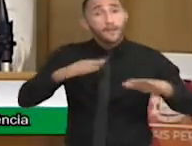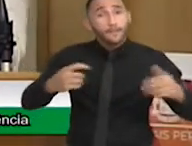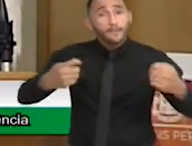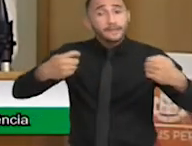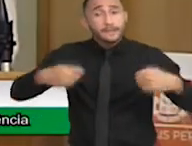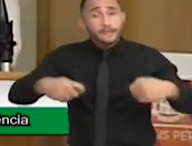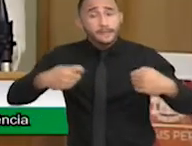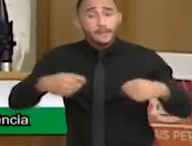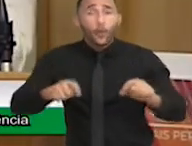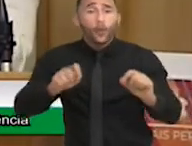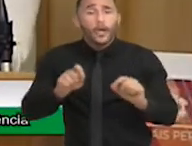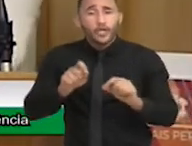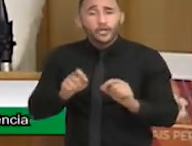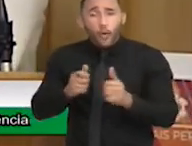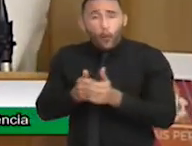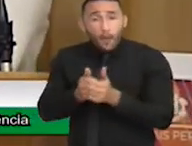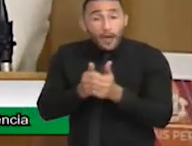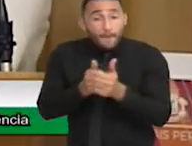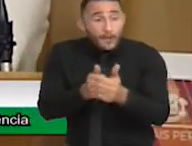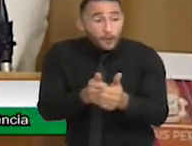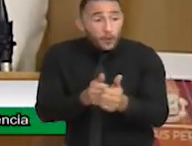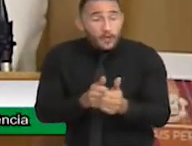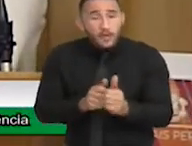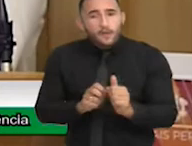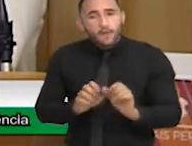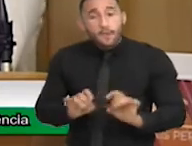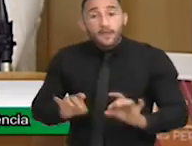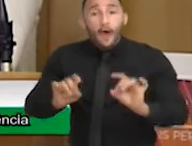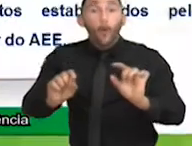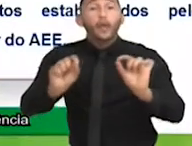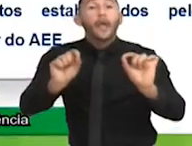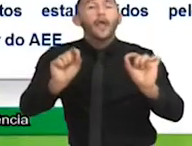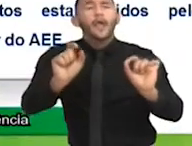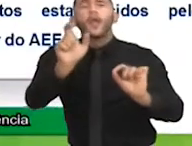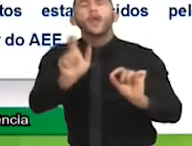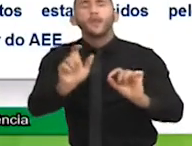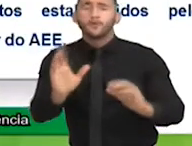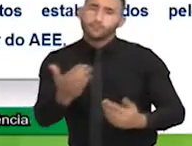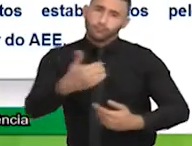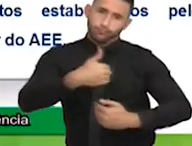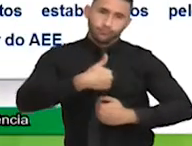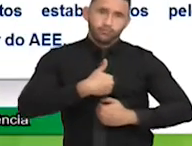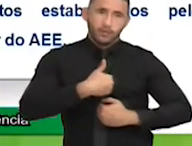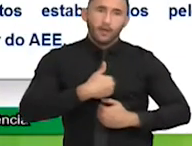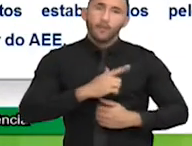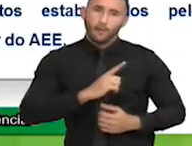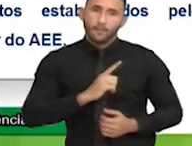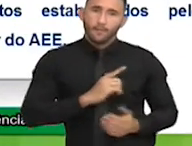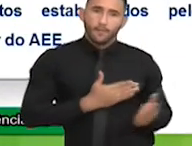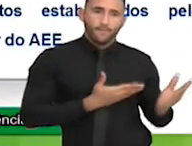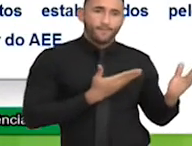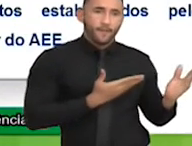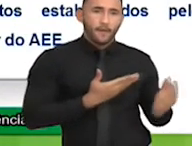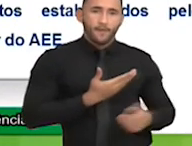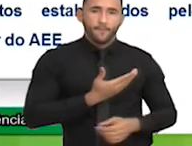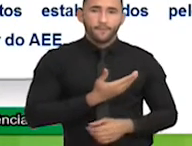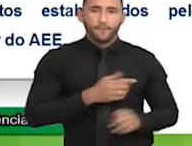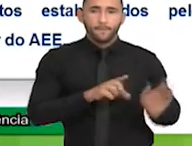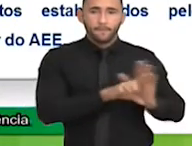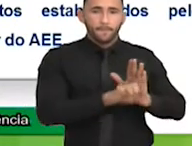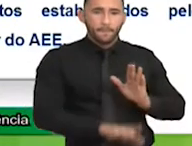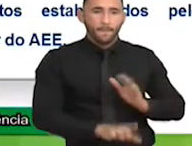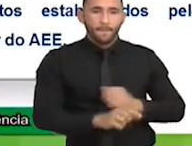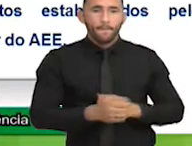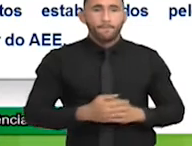TEIA, a criança com transtorno do espectro autista. Aí, sim, a lei 12.764. A criança que tem o